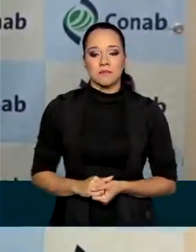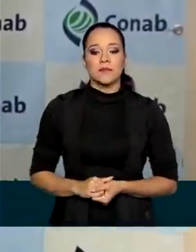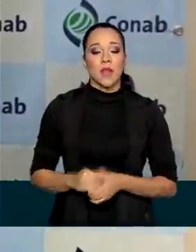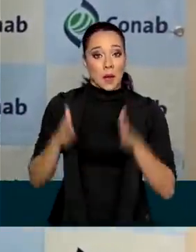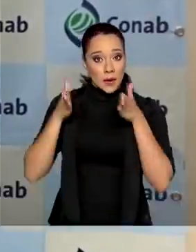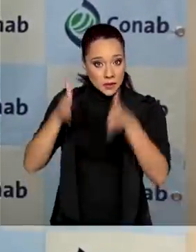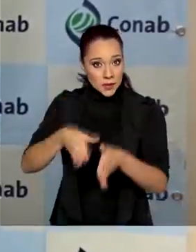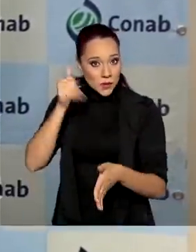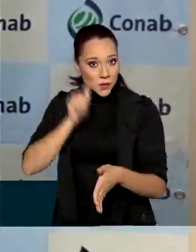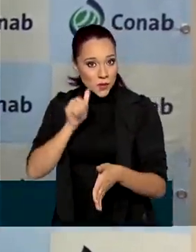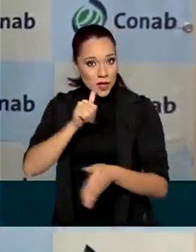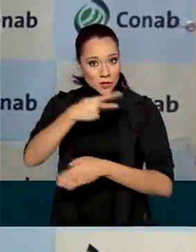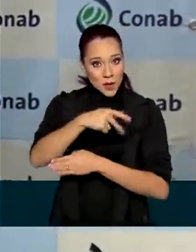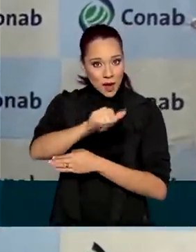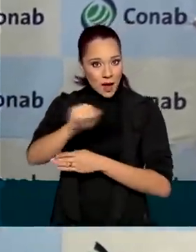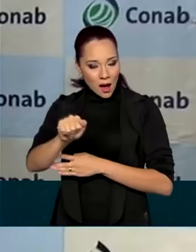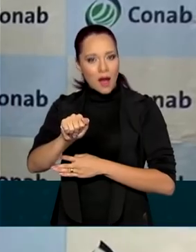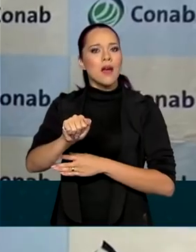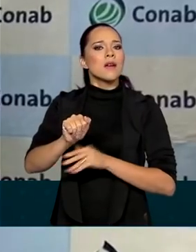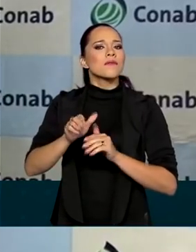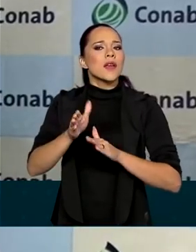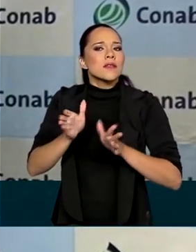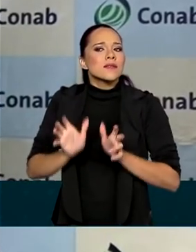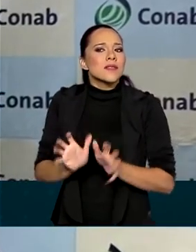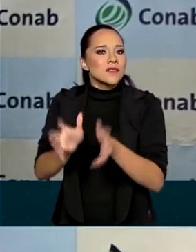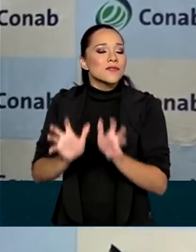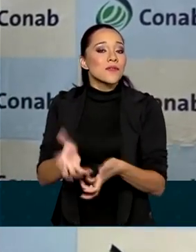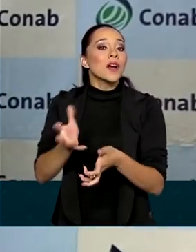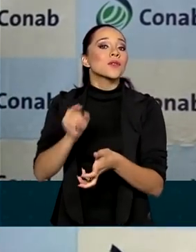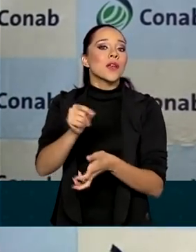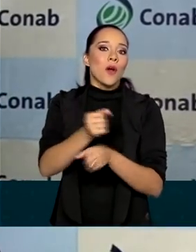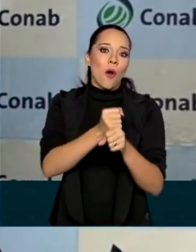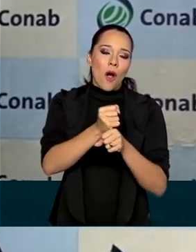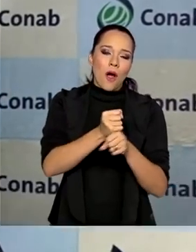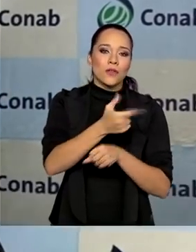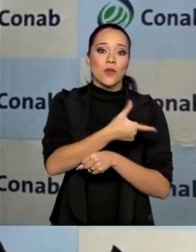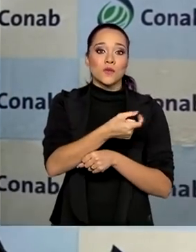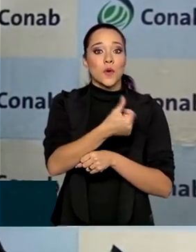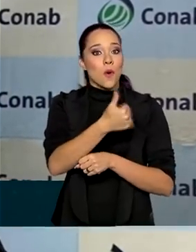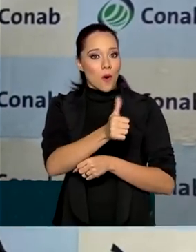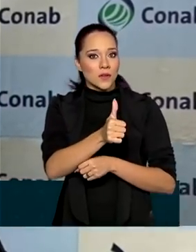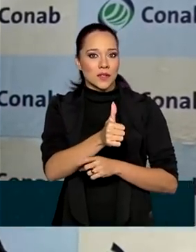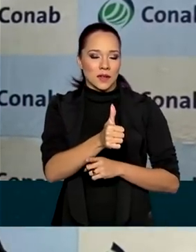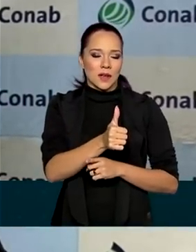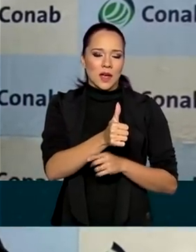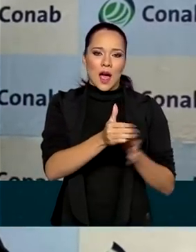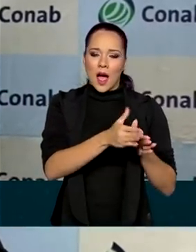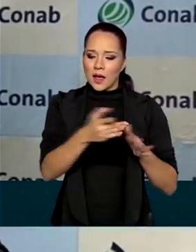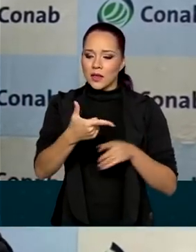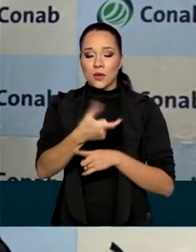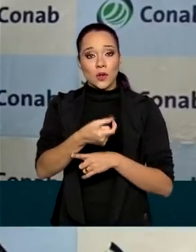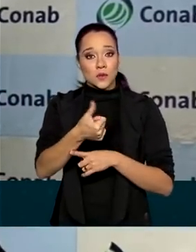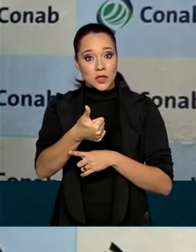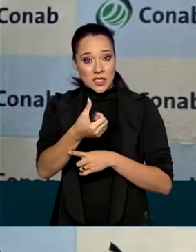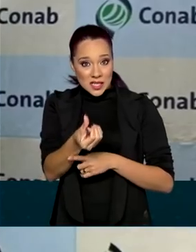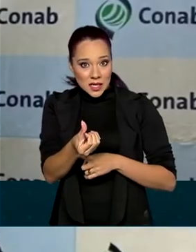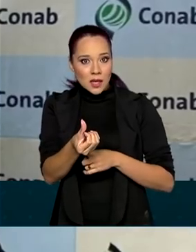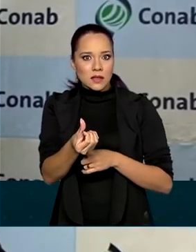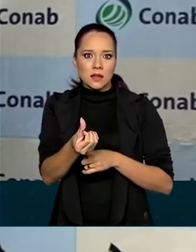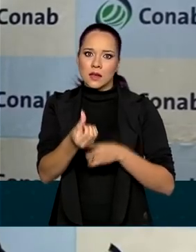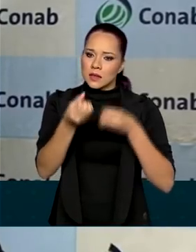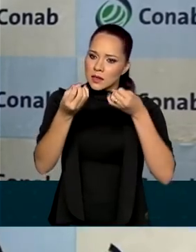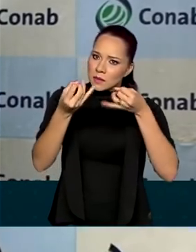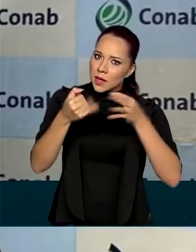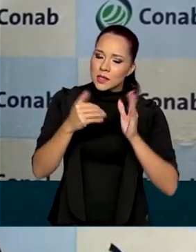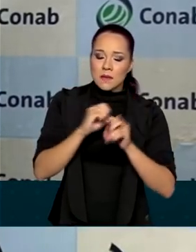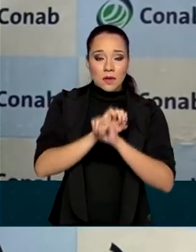participação de mulheres no PAA vem sendo incentivada principalmente a partir de 2011. A partir de 2016, critérios mais claros